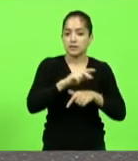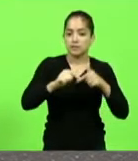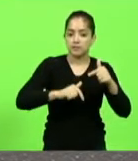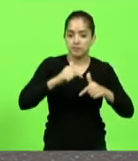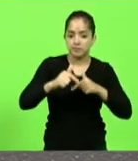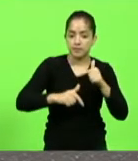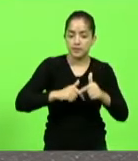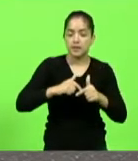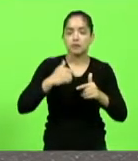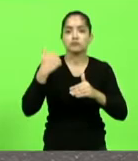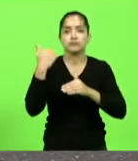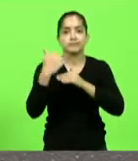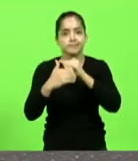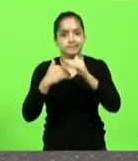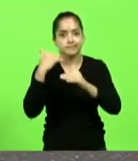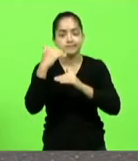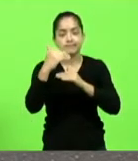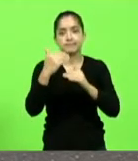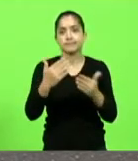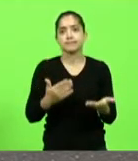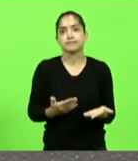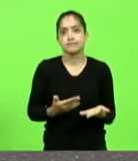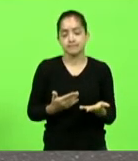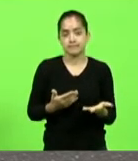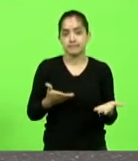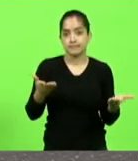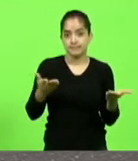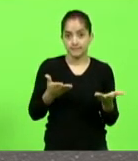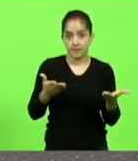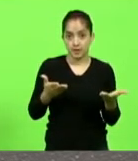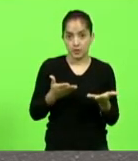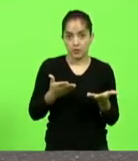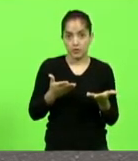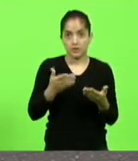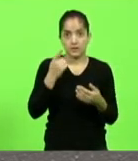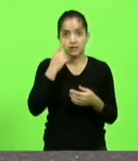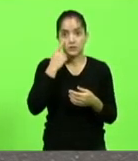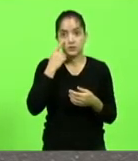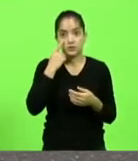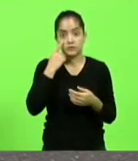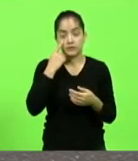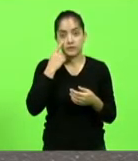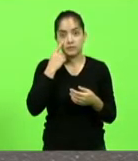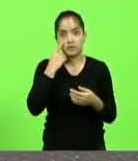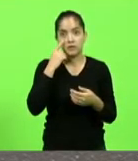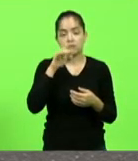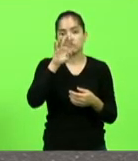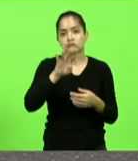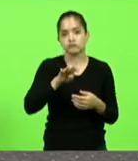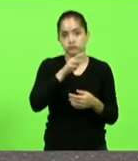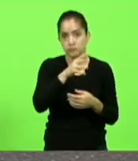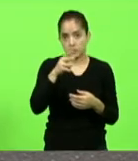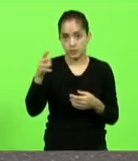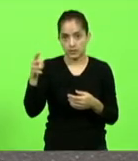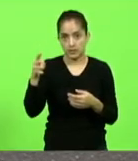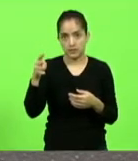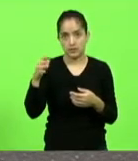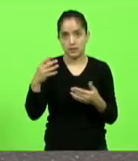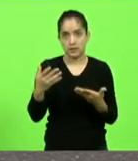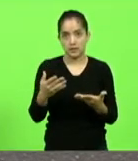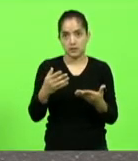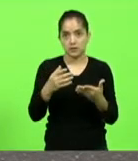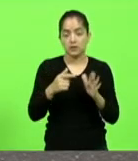desenvolvimento agora em que a gente vê um calendário que foi